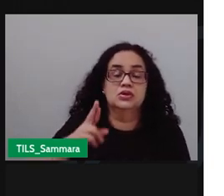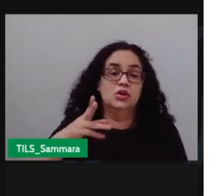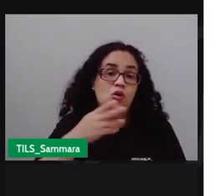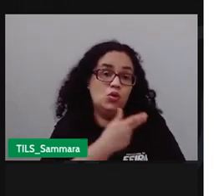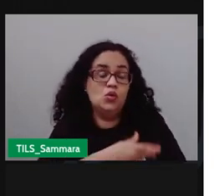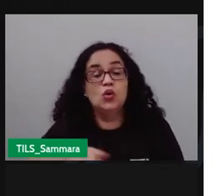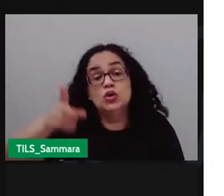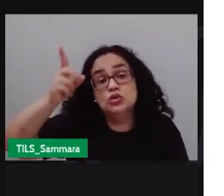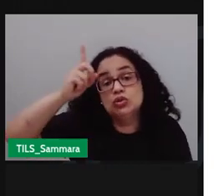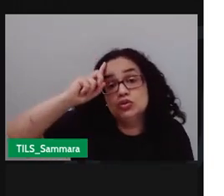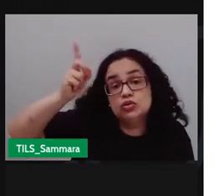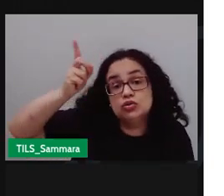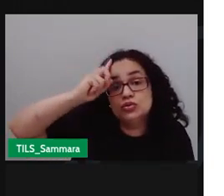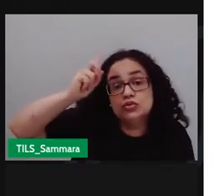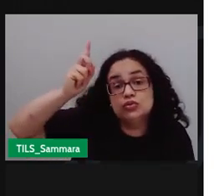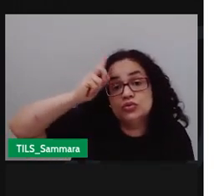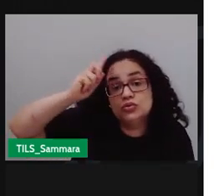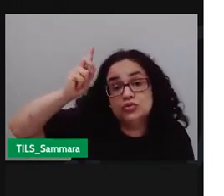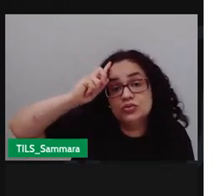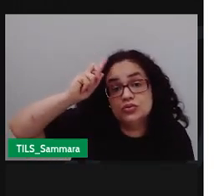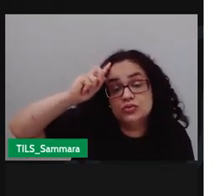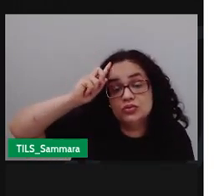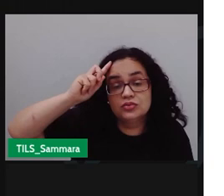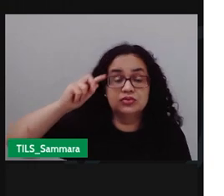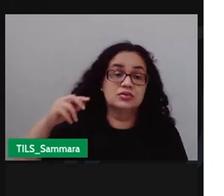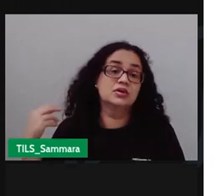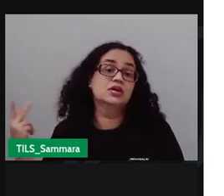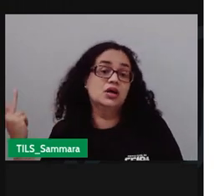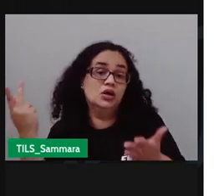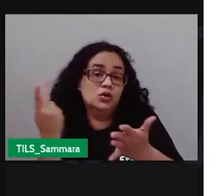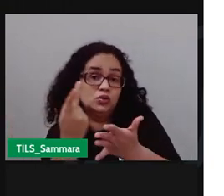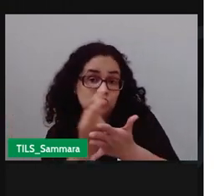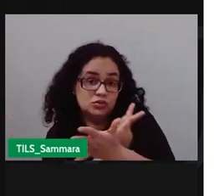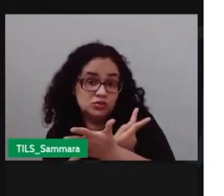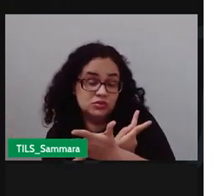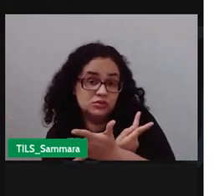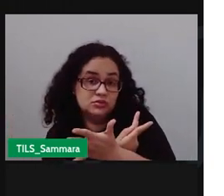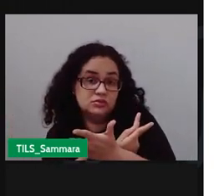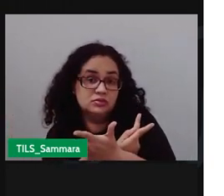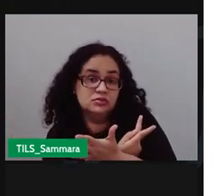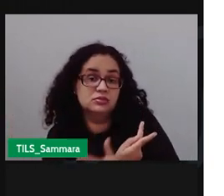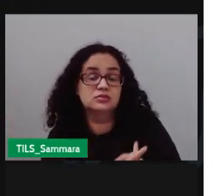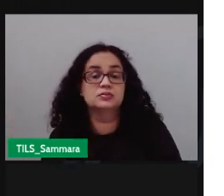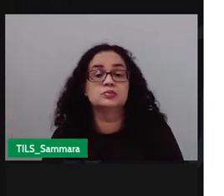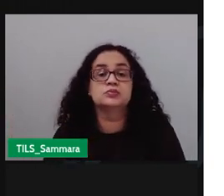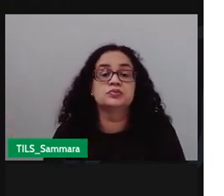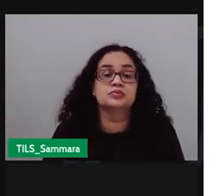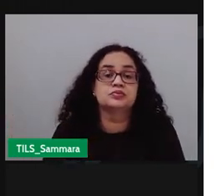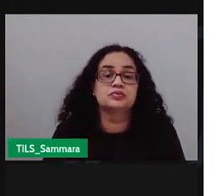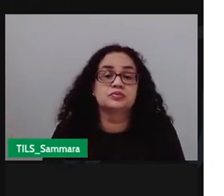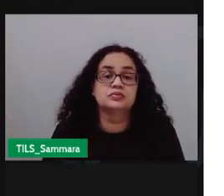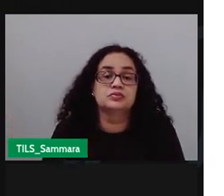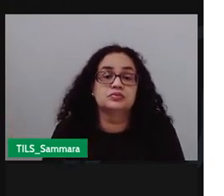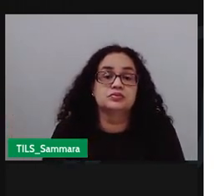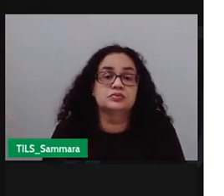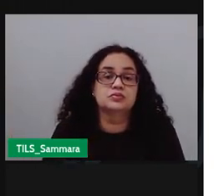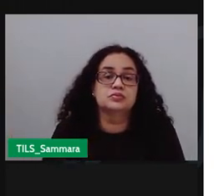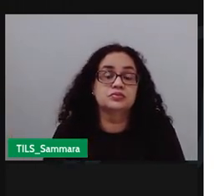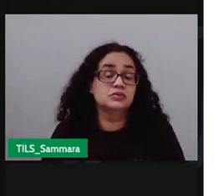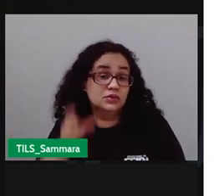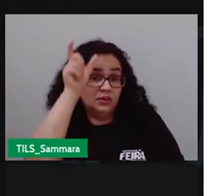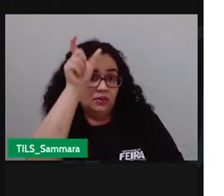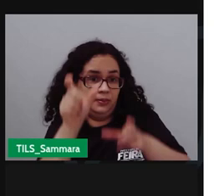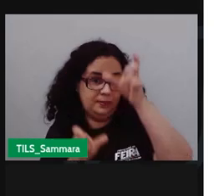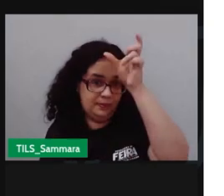Rotina acontece a partir dos acontecimentos factuais e de interesse público com personagens